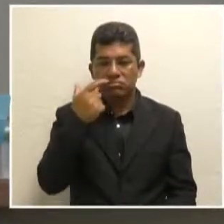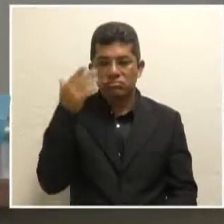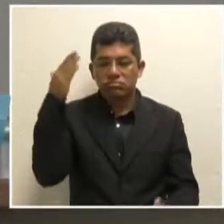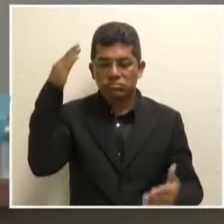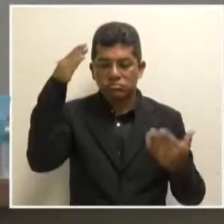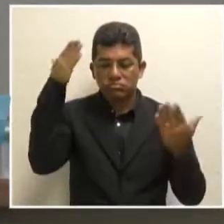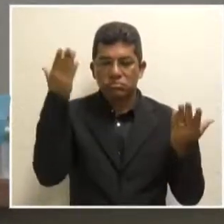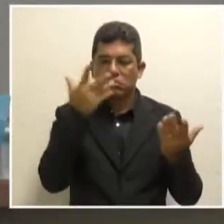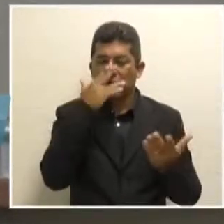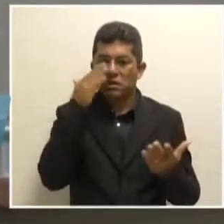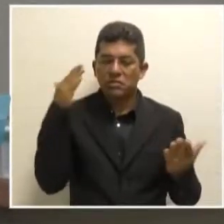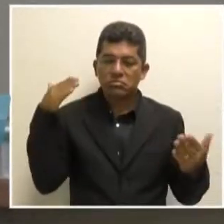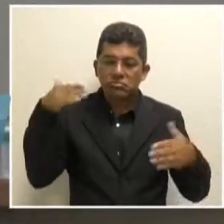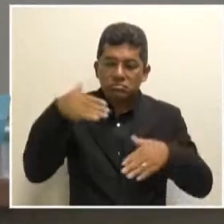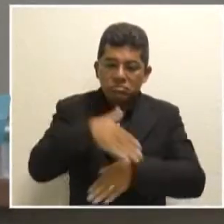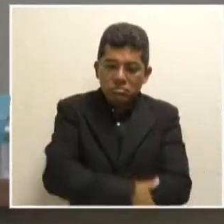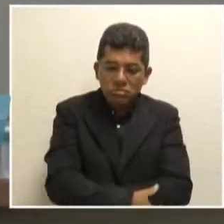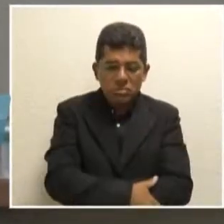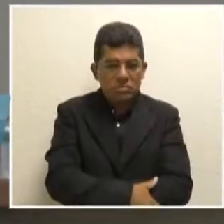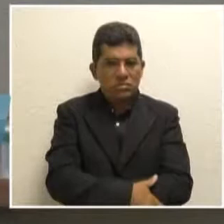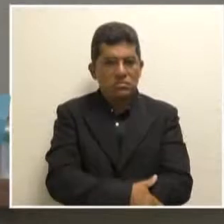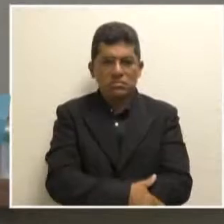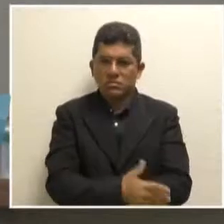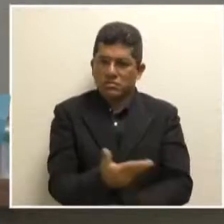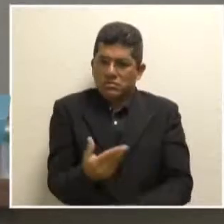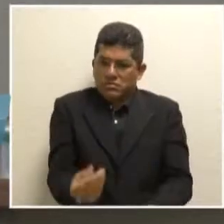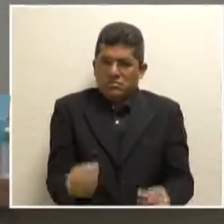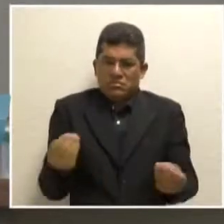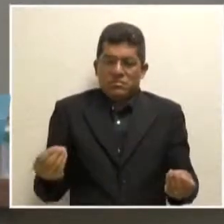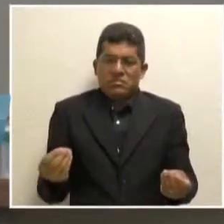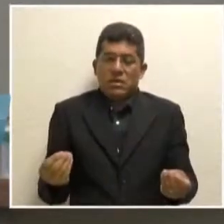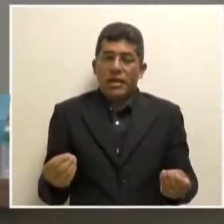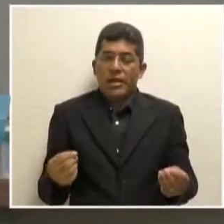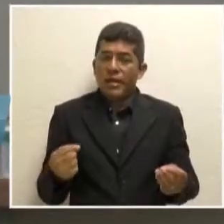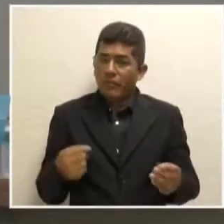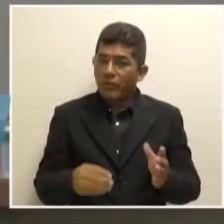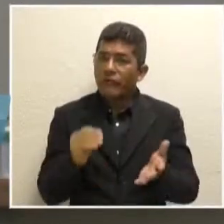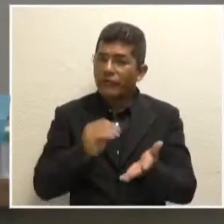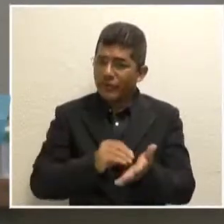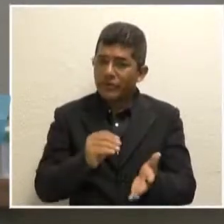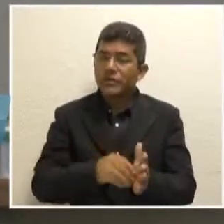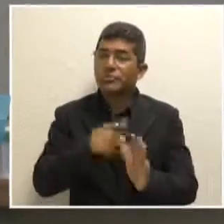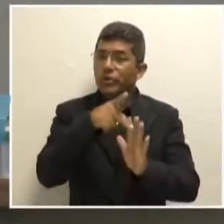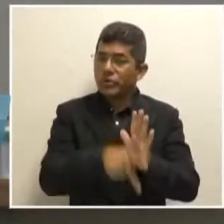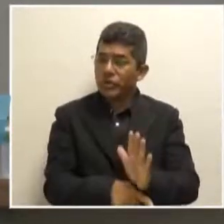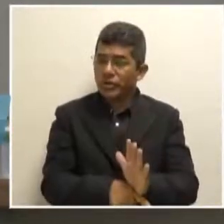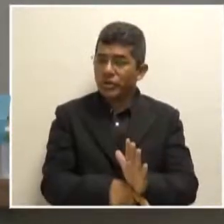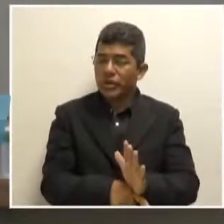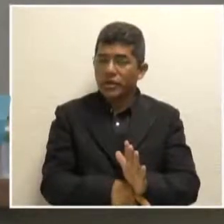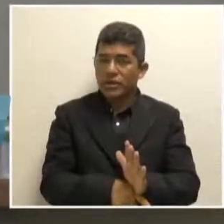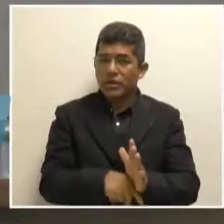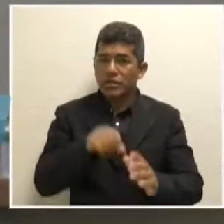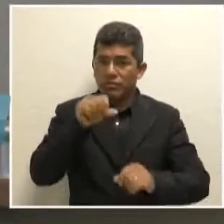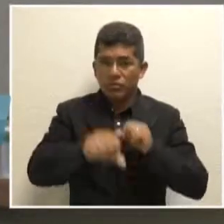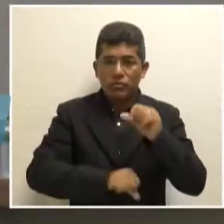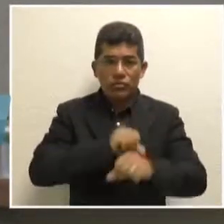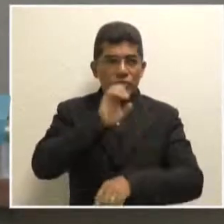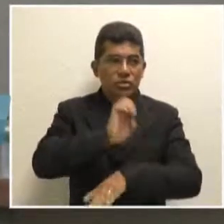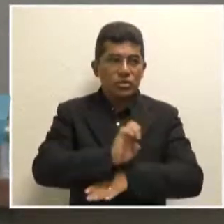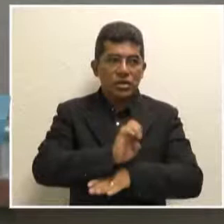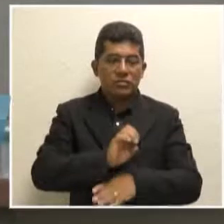Então, a volta de um projeto que deu o rumo desse Estado é que está nos faltando.